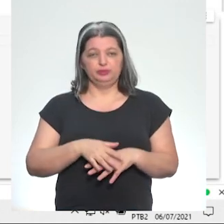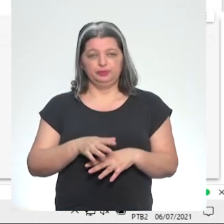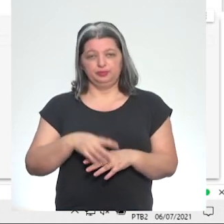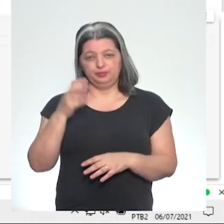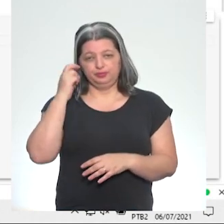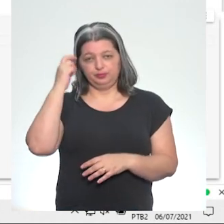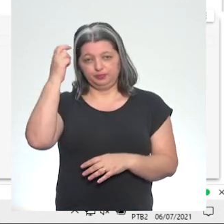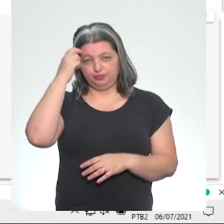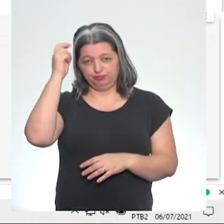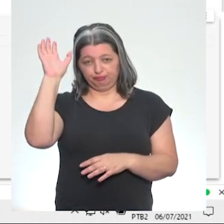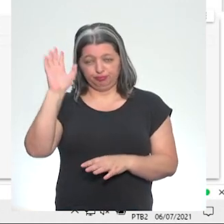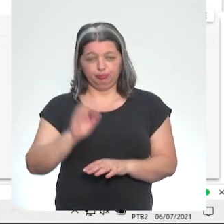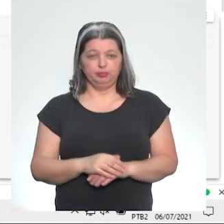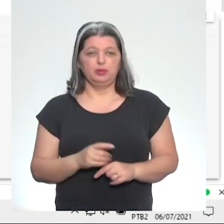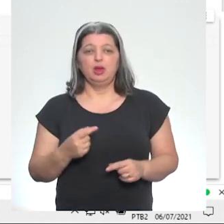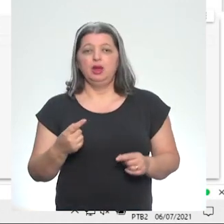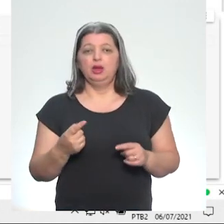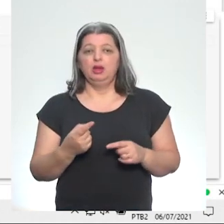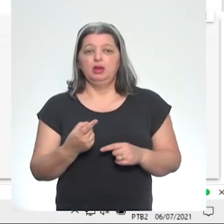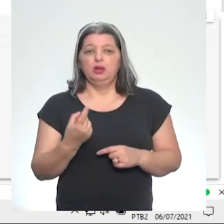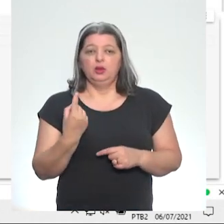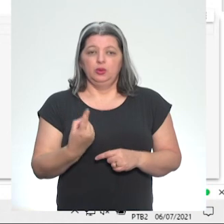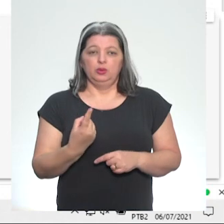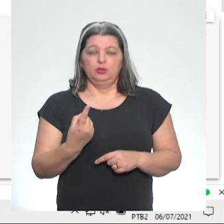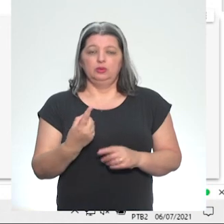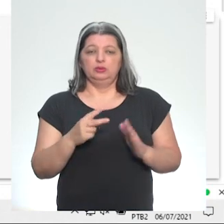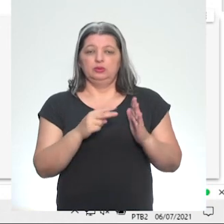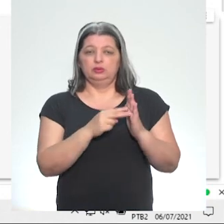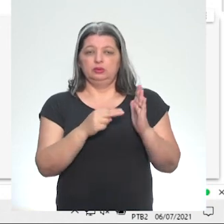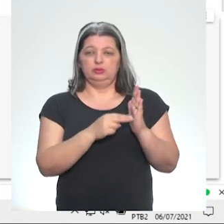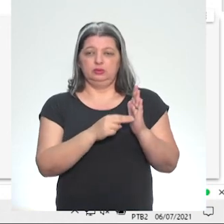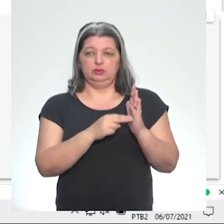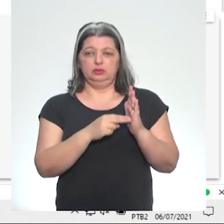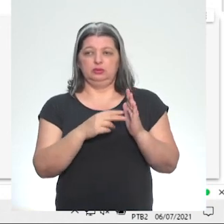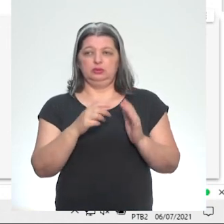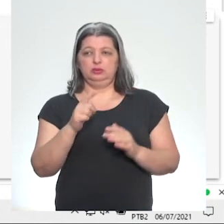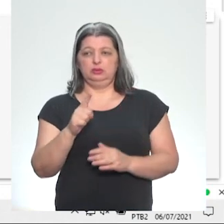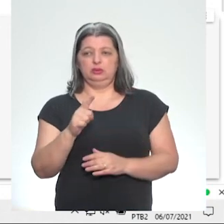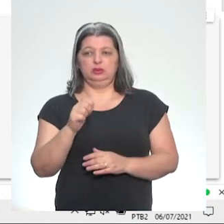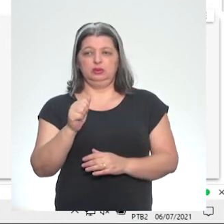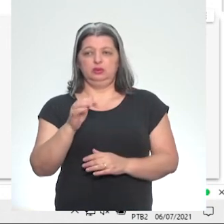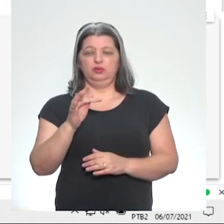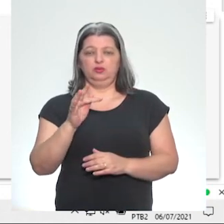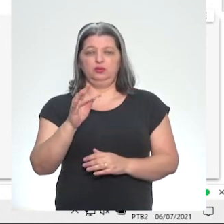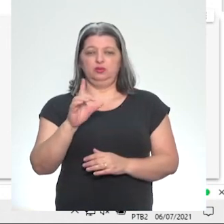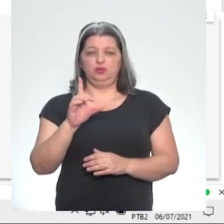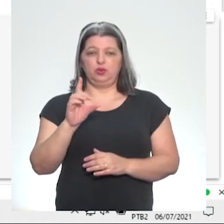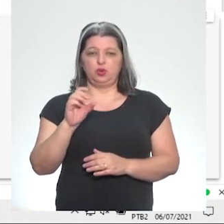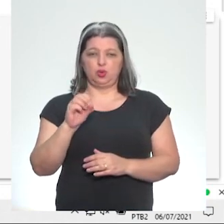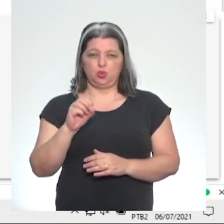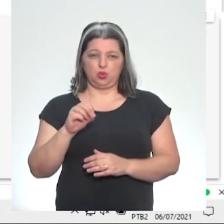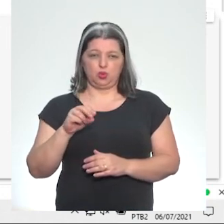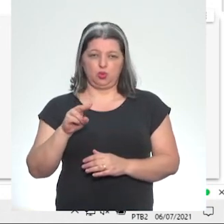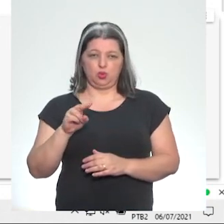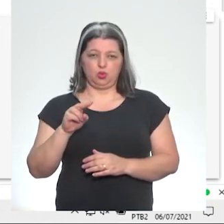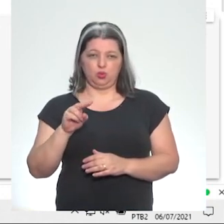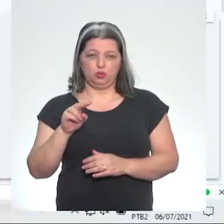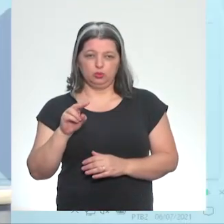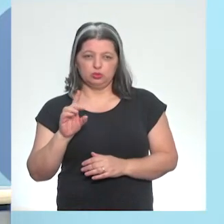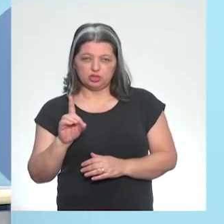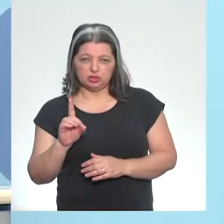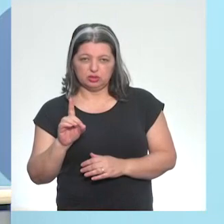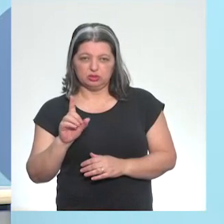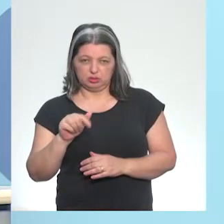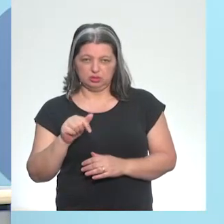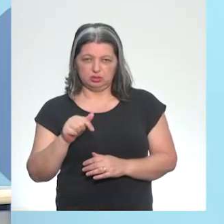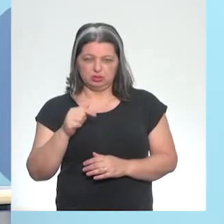a gente vai ter nota um igual a float. Por que esse float? Porque nota... A gente gosta daquele 0